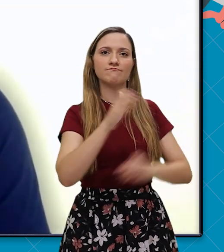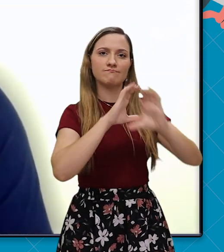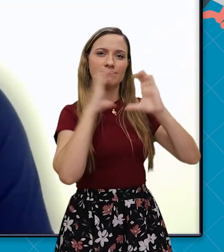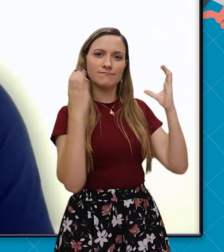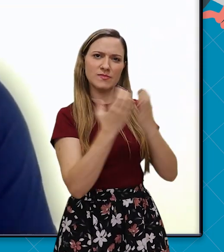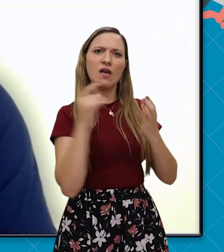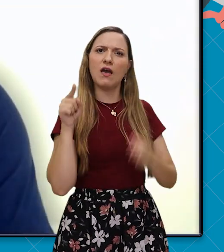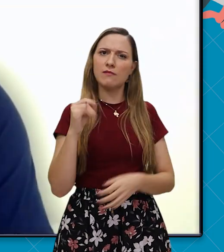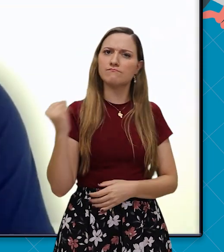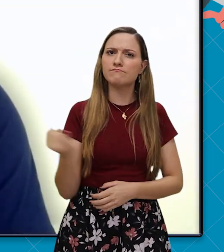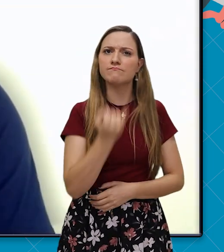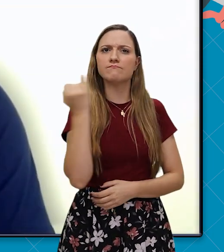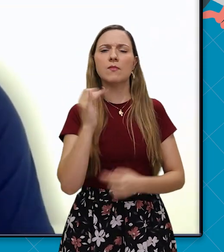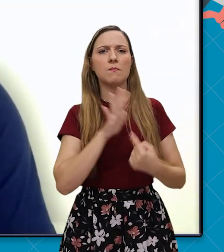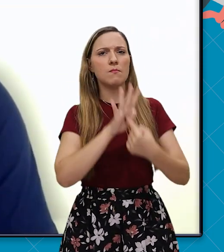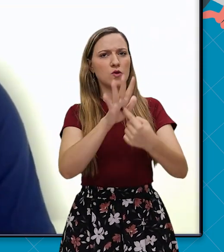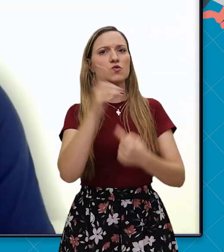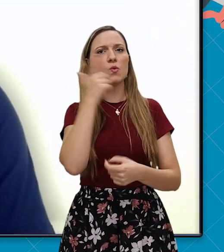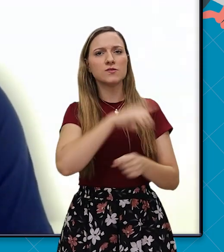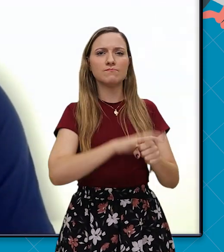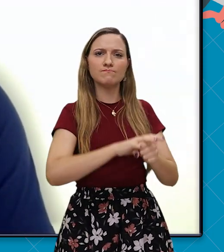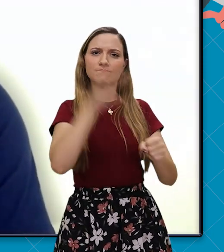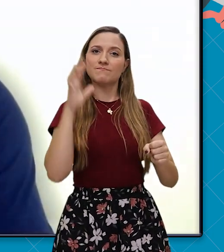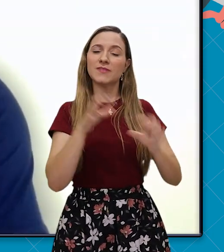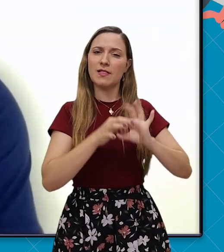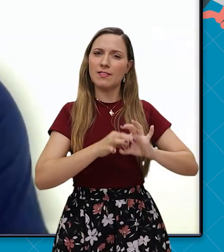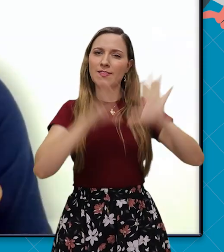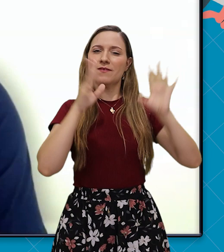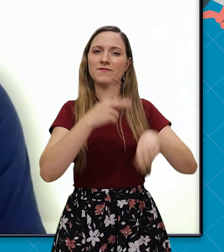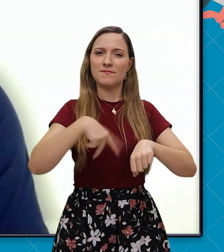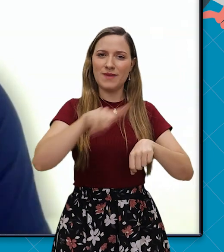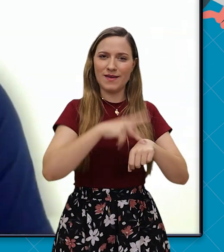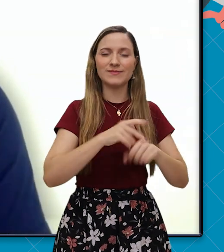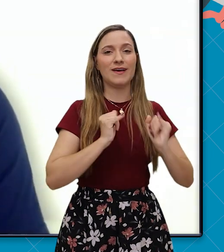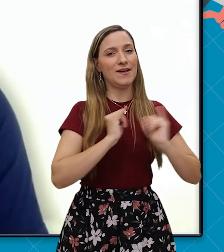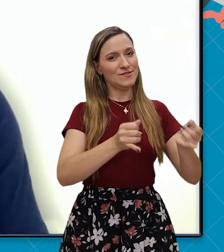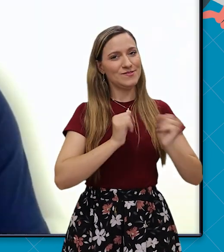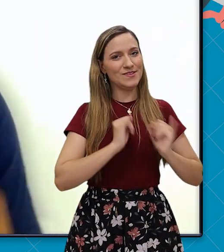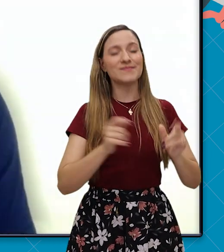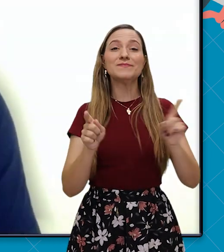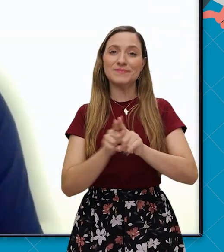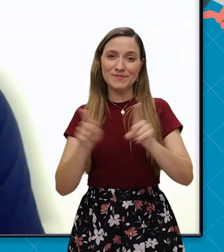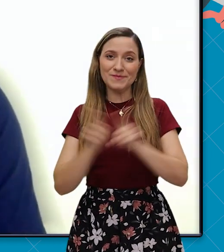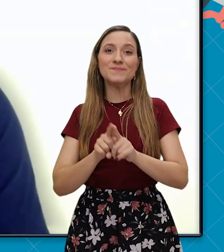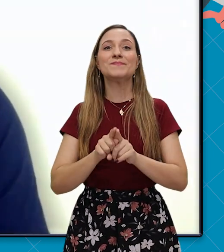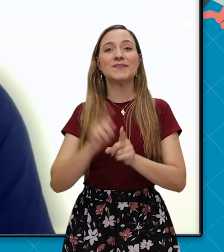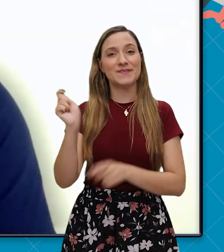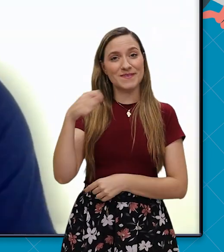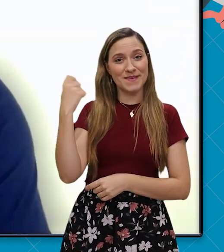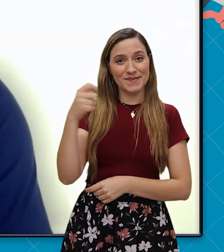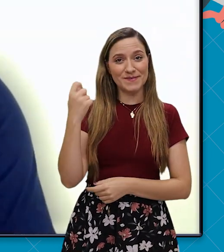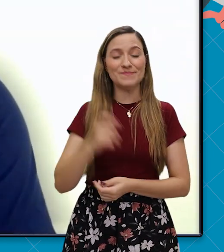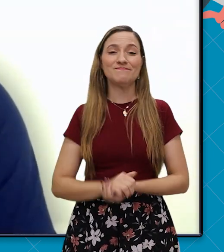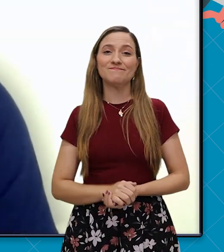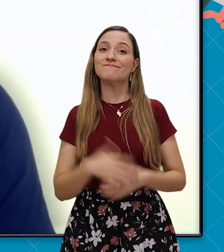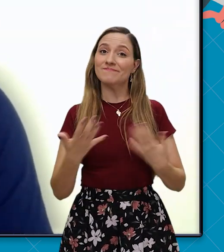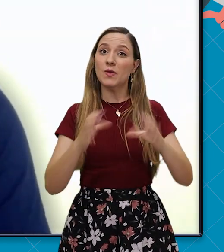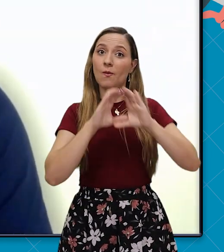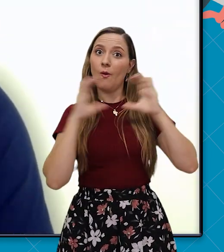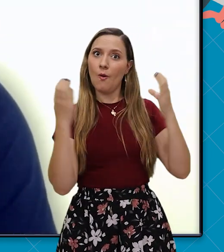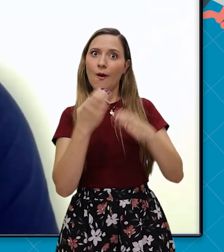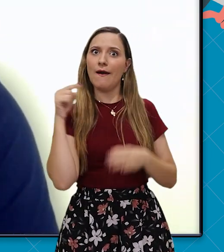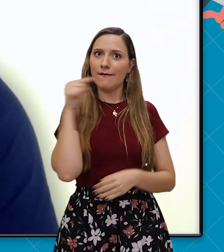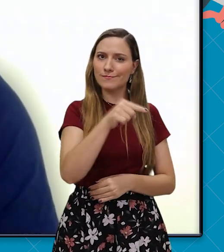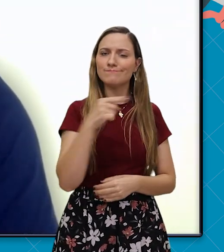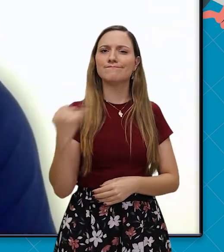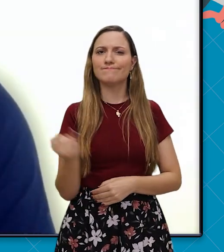fundamentais na independência dos países, dos seus países, tanto a Argélia quanto o Quênia. Então,